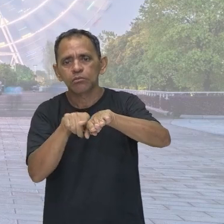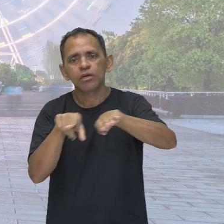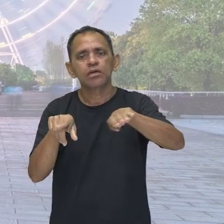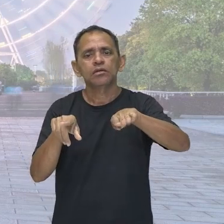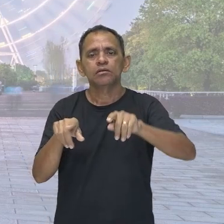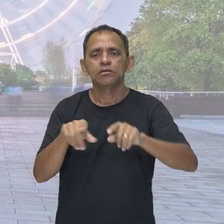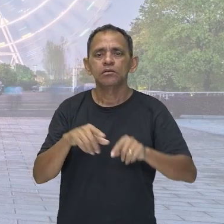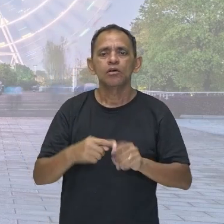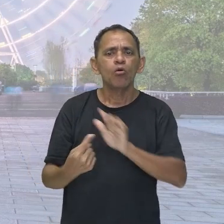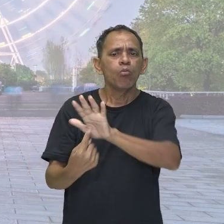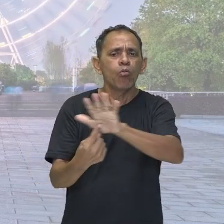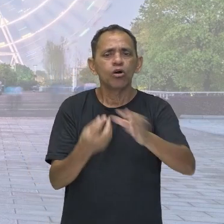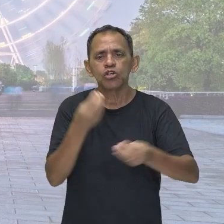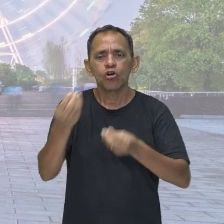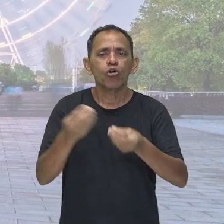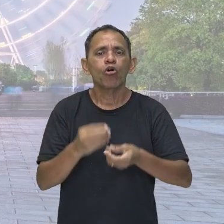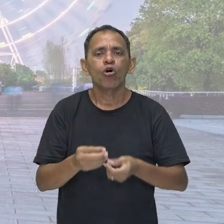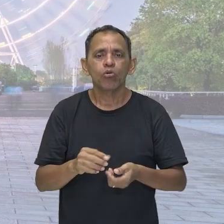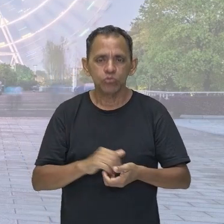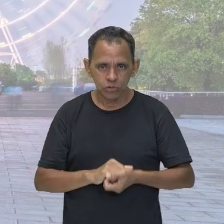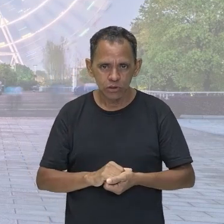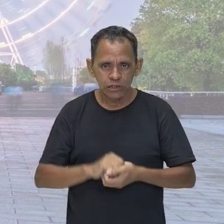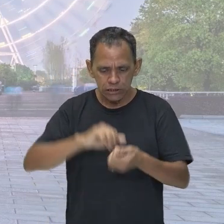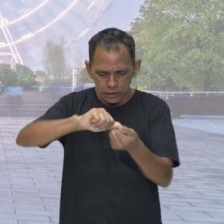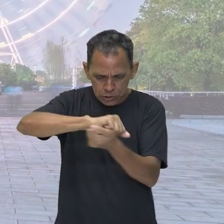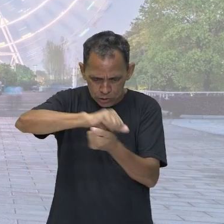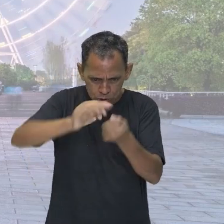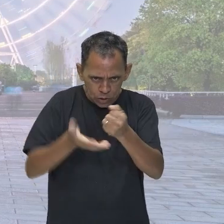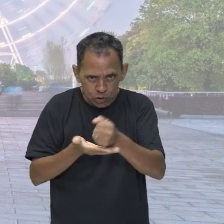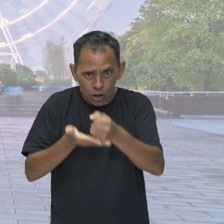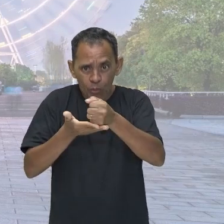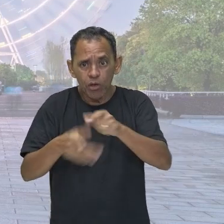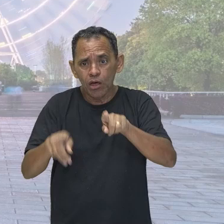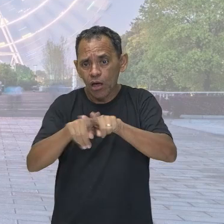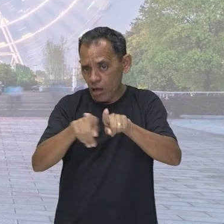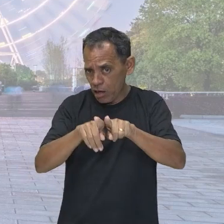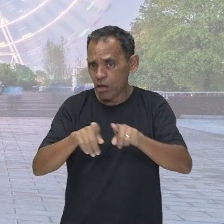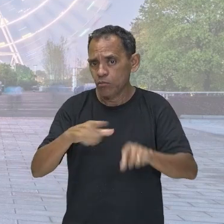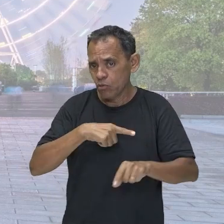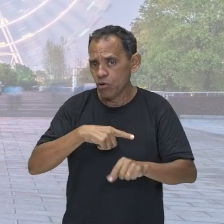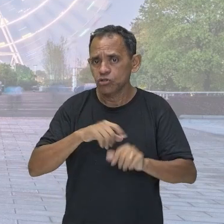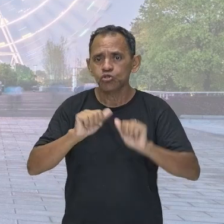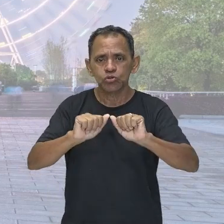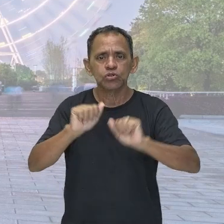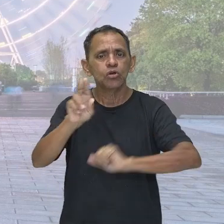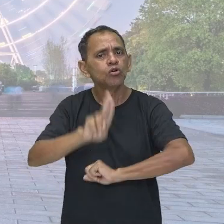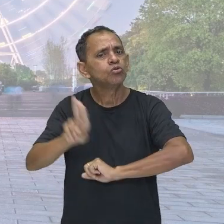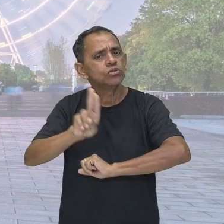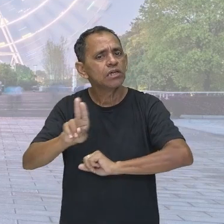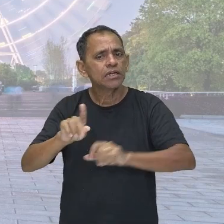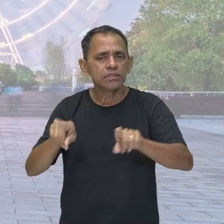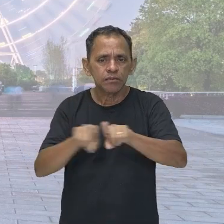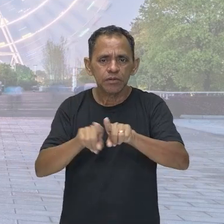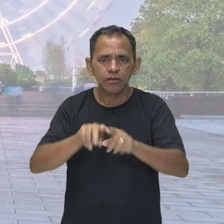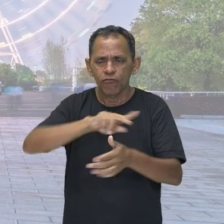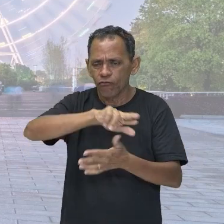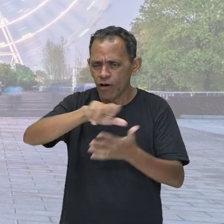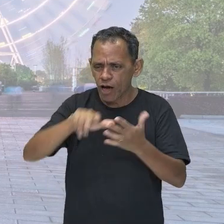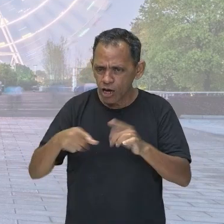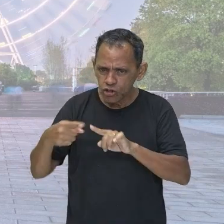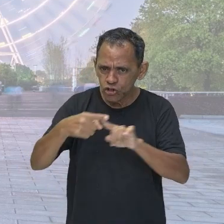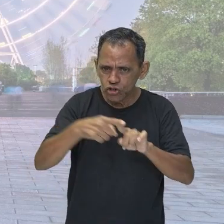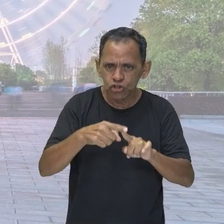uma energia sustentável também, e por isso, muito bem utilizada. Há diversos sistemas em que nós podemos